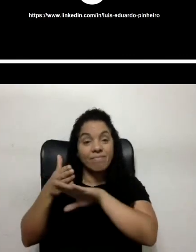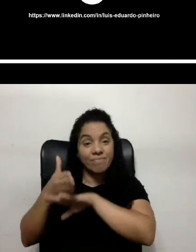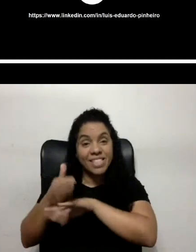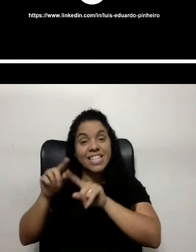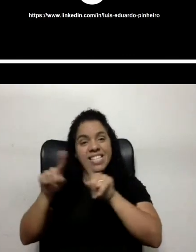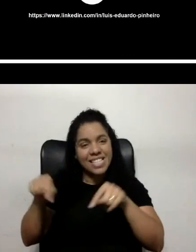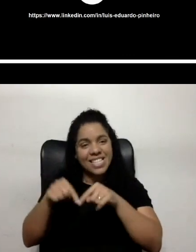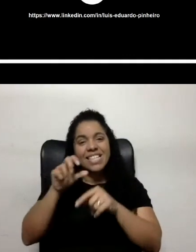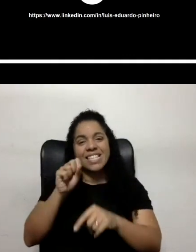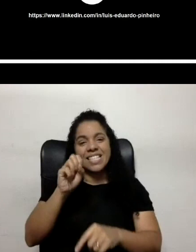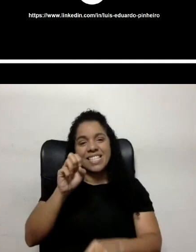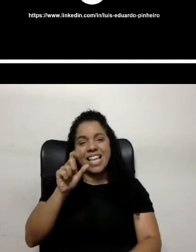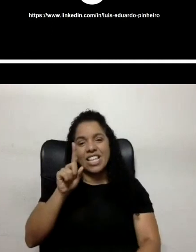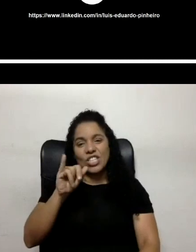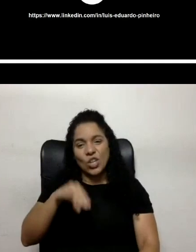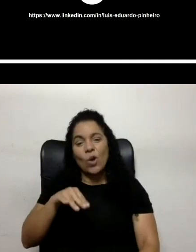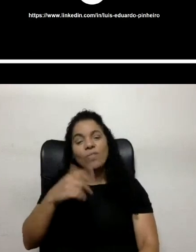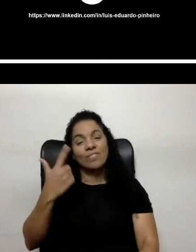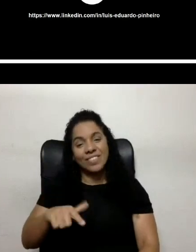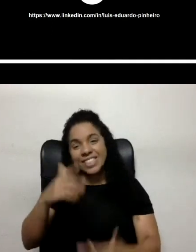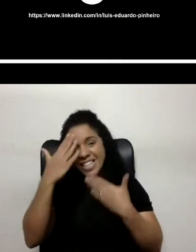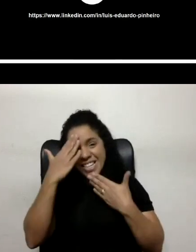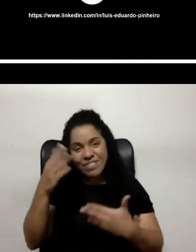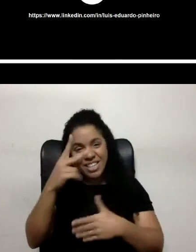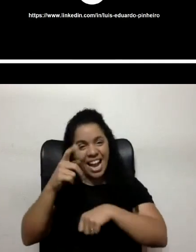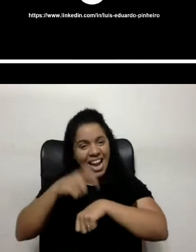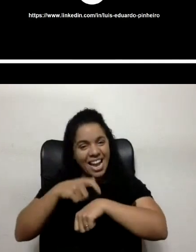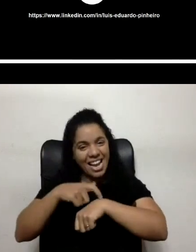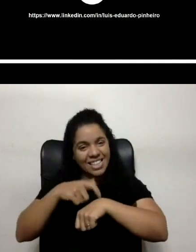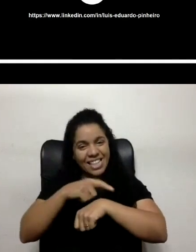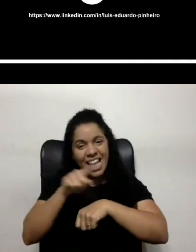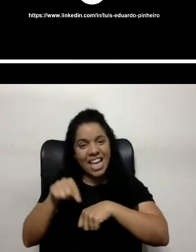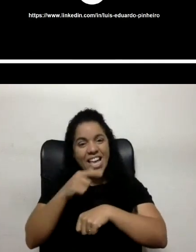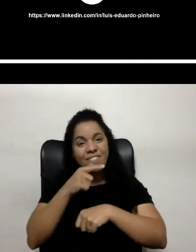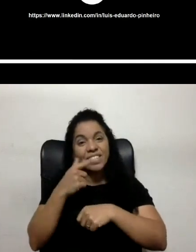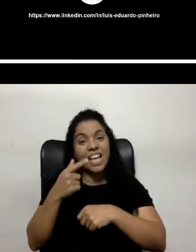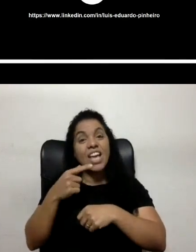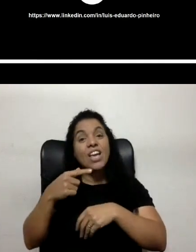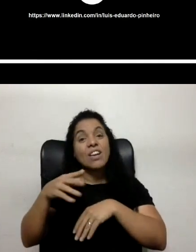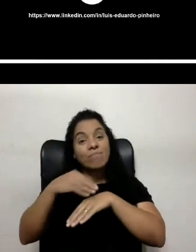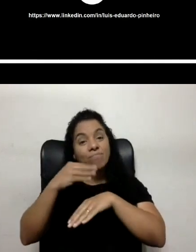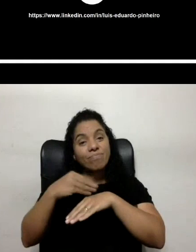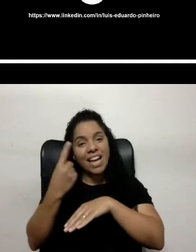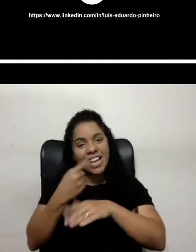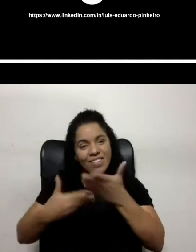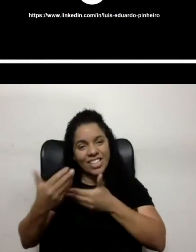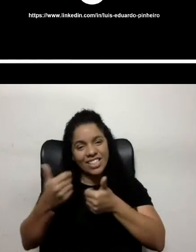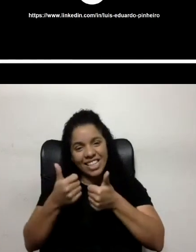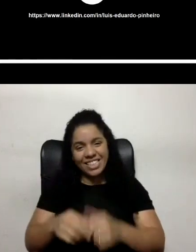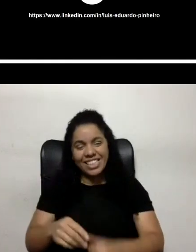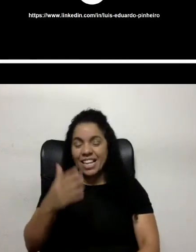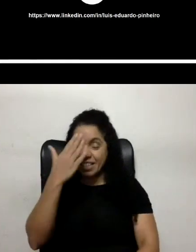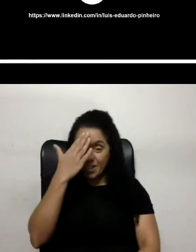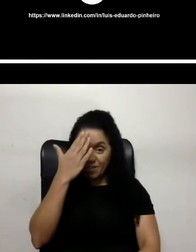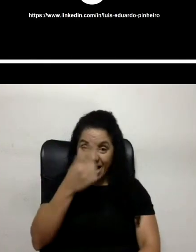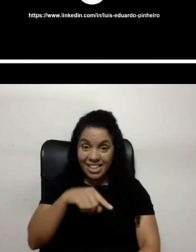vontade. Mais uma vez, obrigada aí pelo seu tempo e por ter disponibilizado aí esse conhecimento aqui para a gente. Muito obrigado,